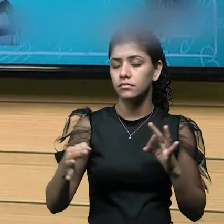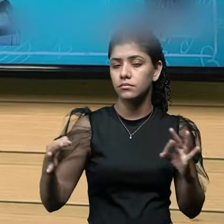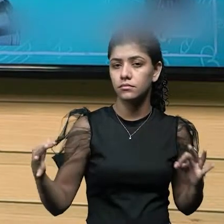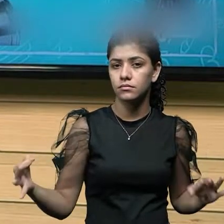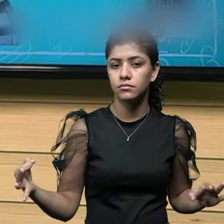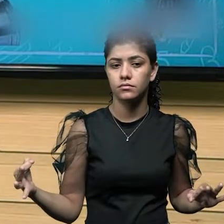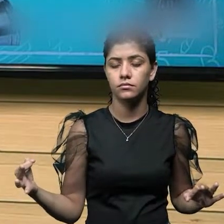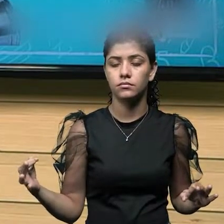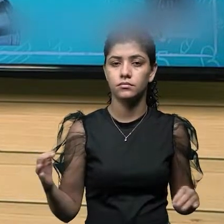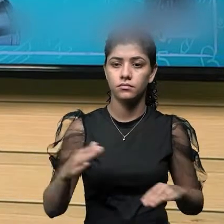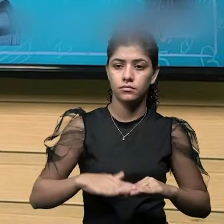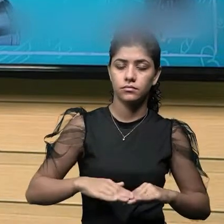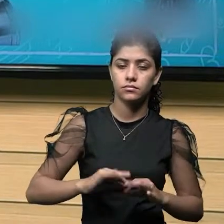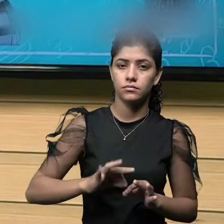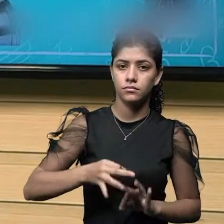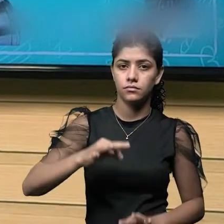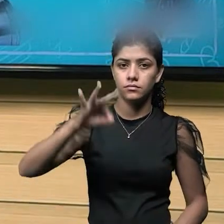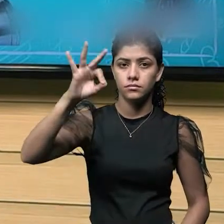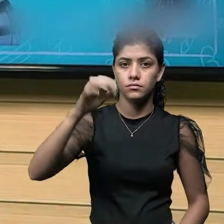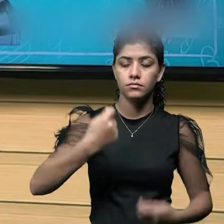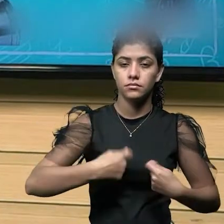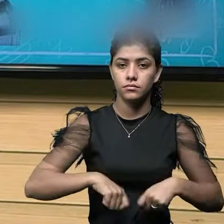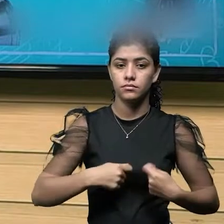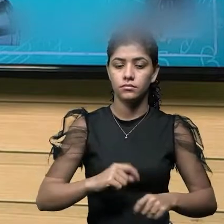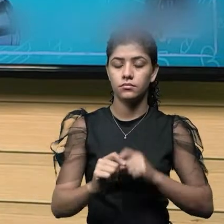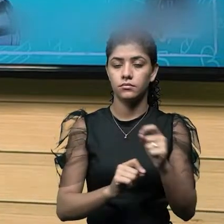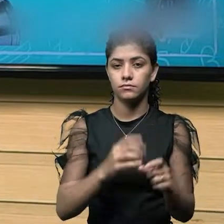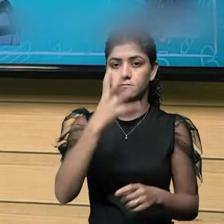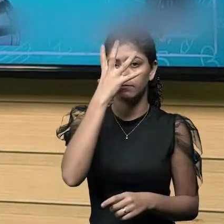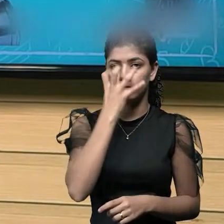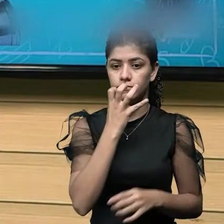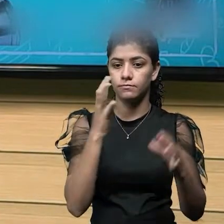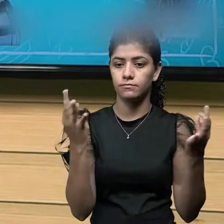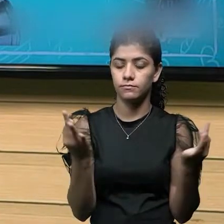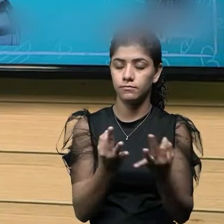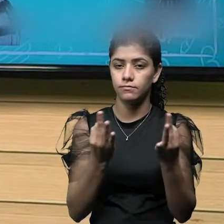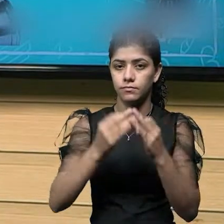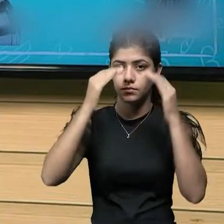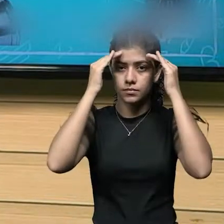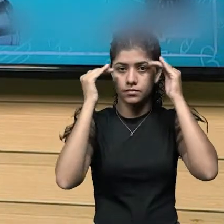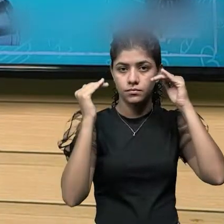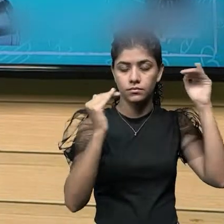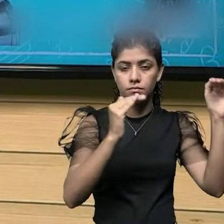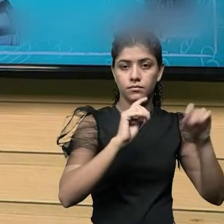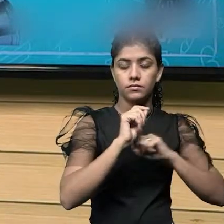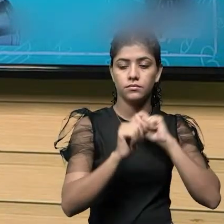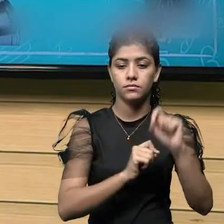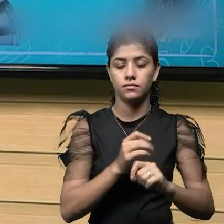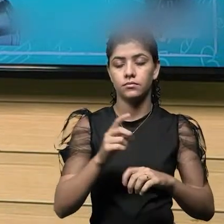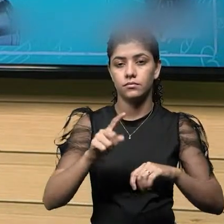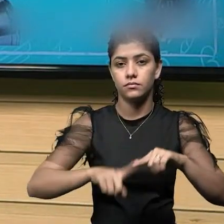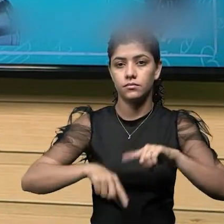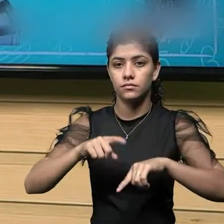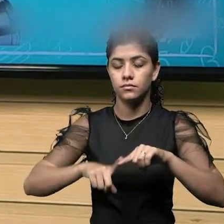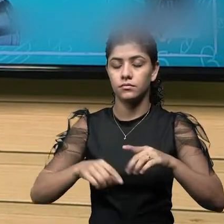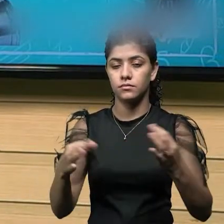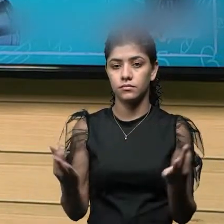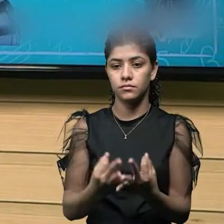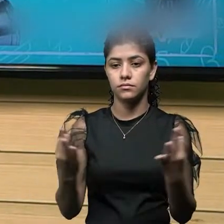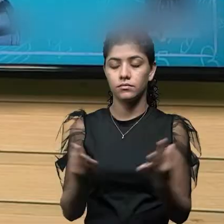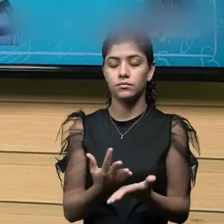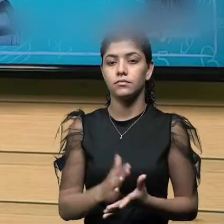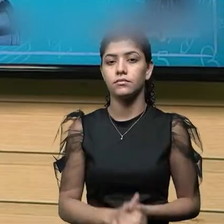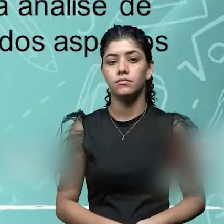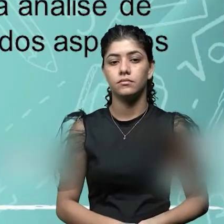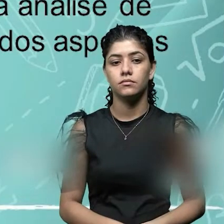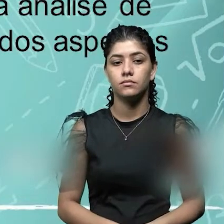daquela altura, tem que ser rigorosamente cumprida para que o maquinário funcione da melhor forma